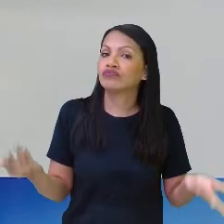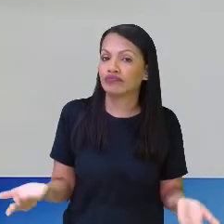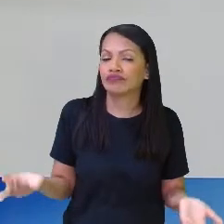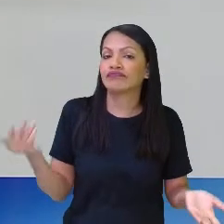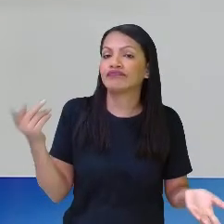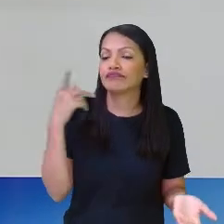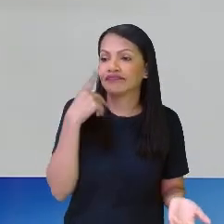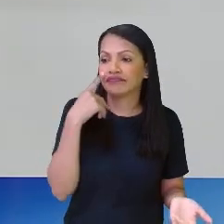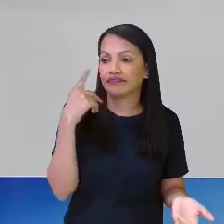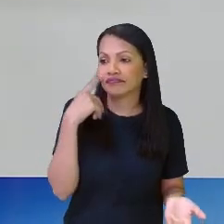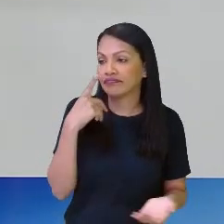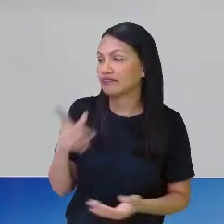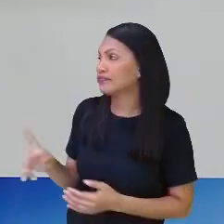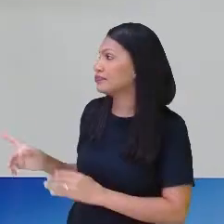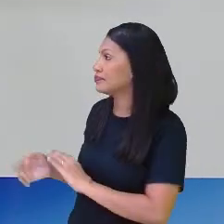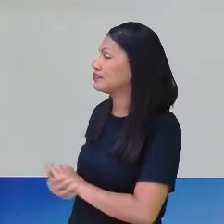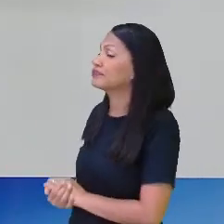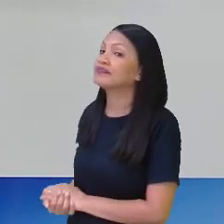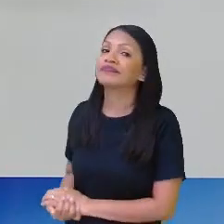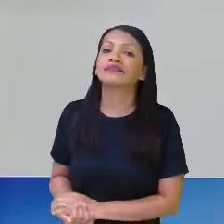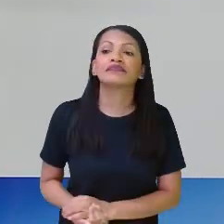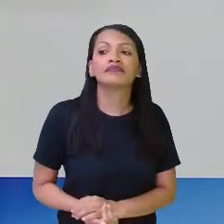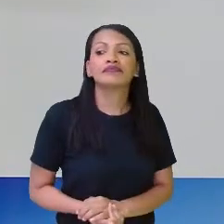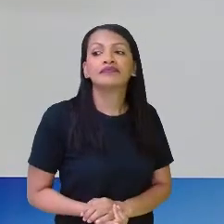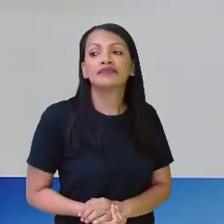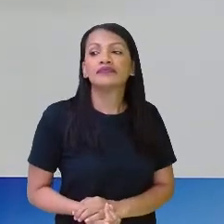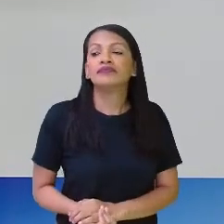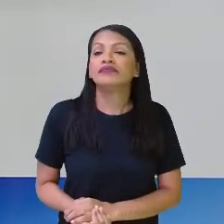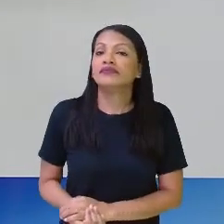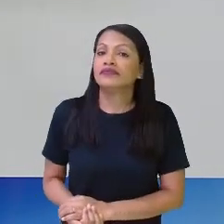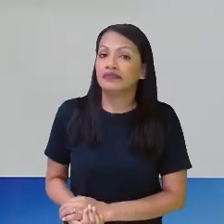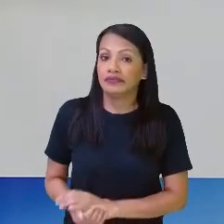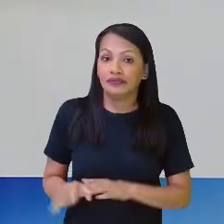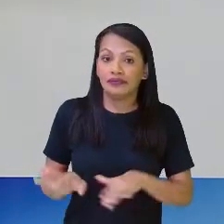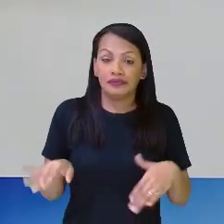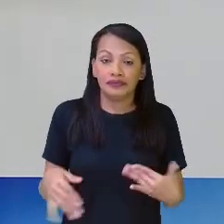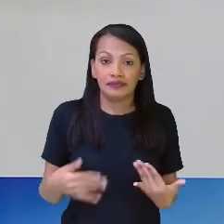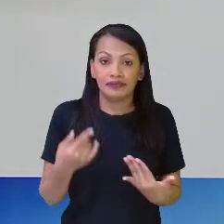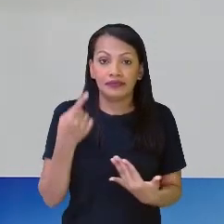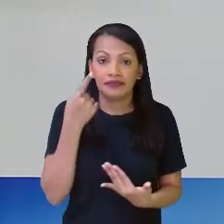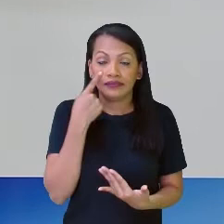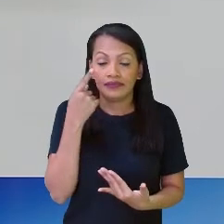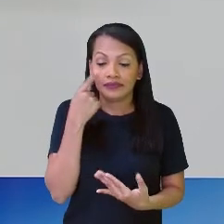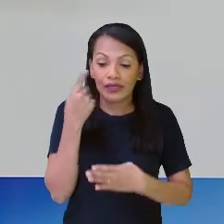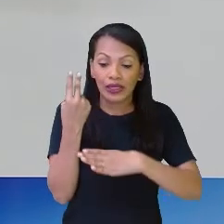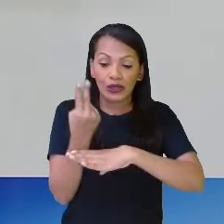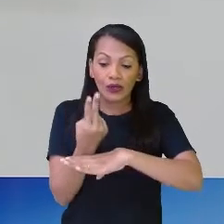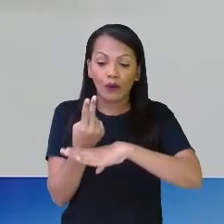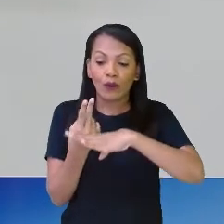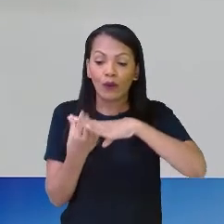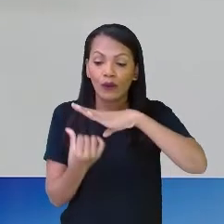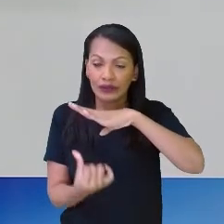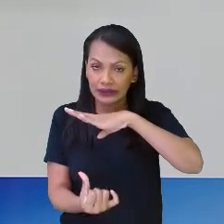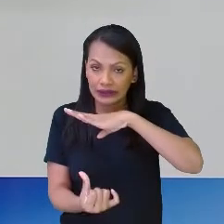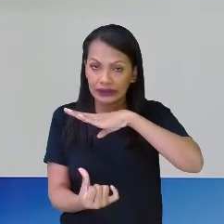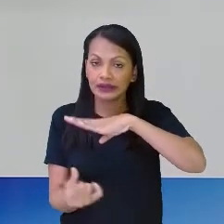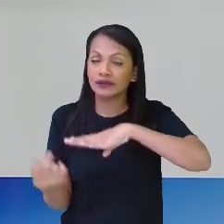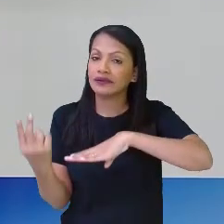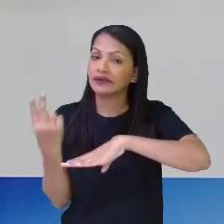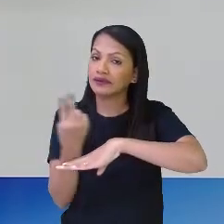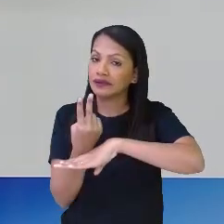eu vou juntar 2 bonecos mais 2 bonecos. Então, 2 sextos, 2